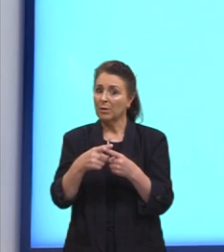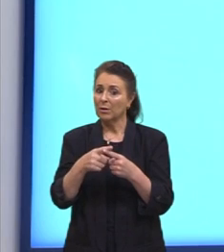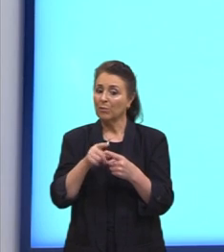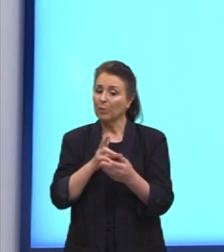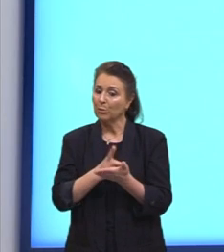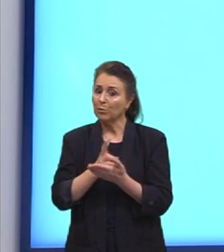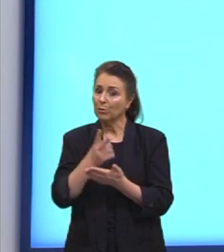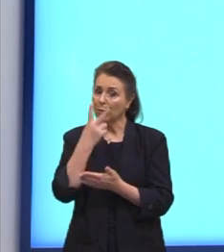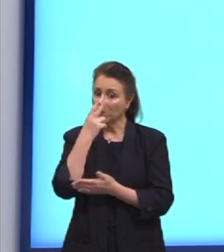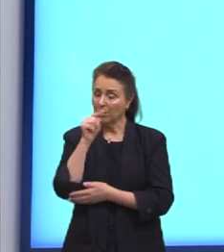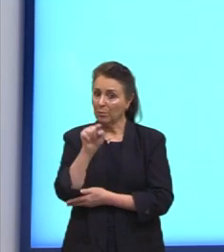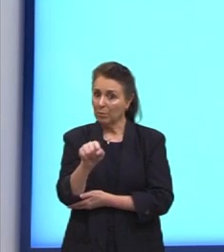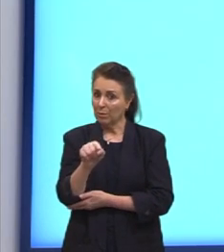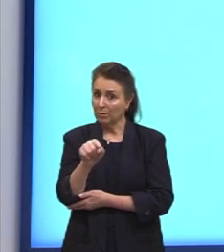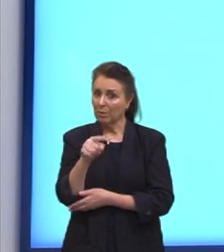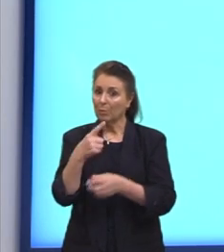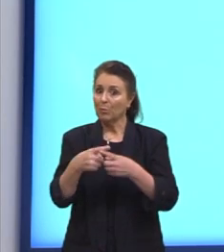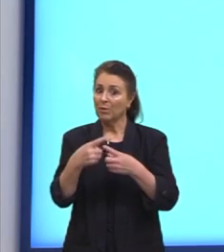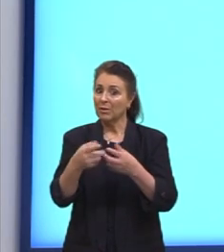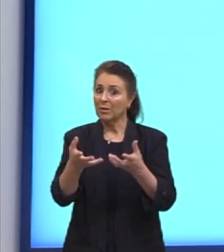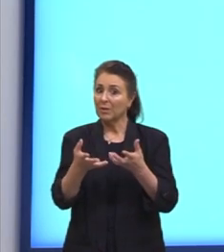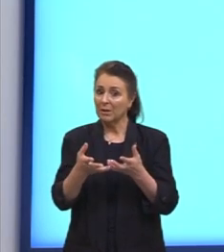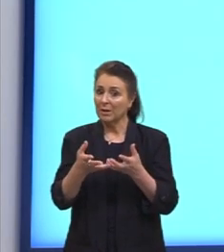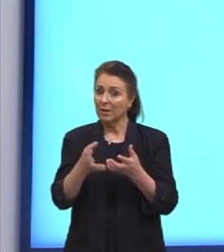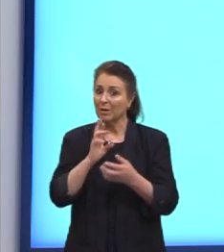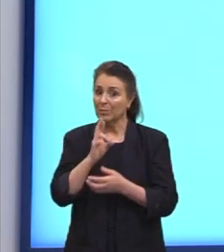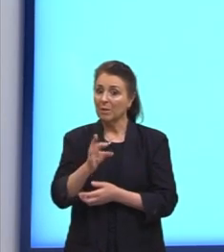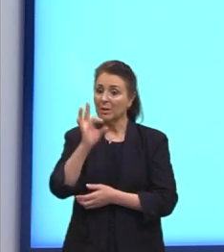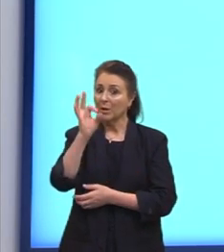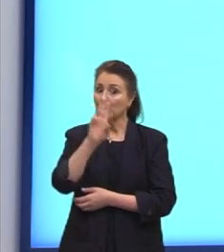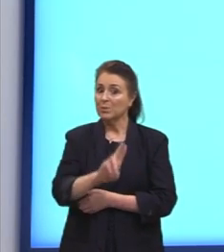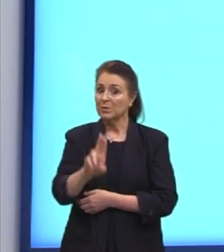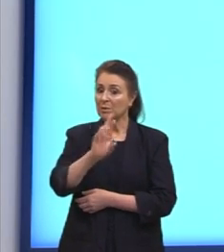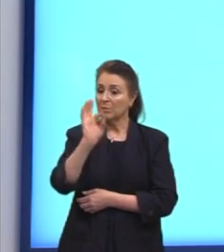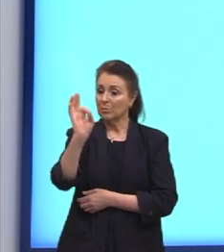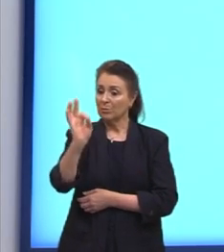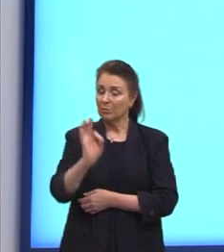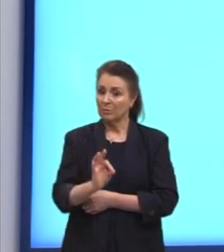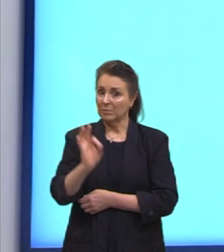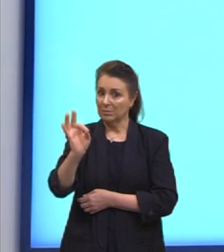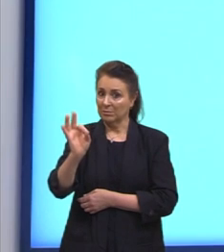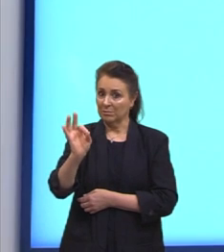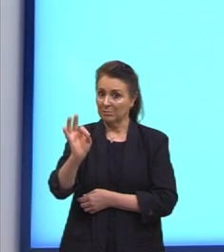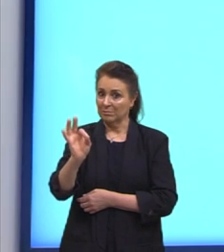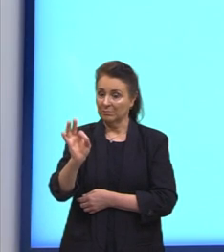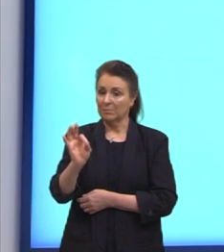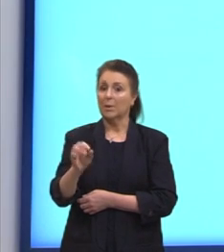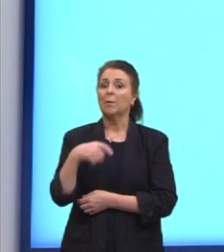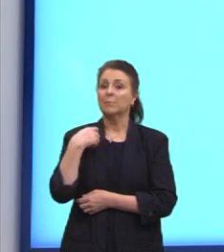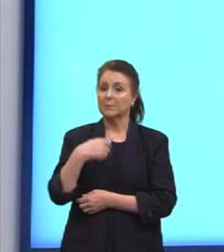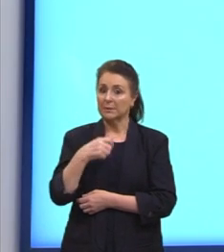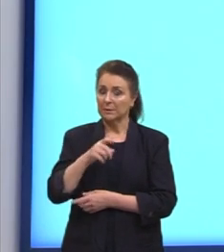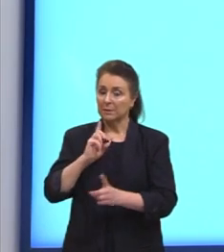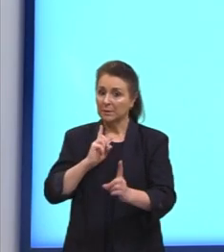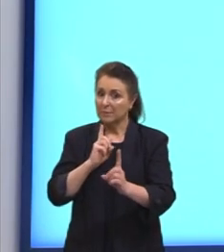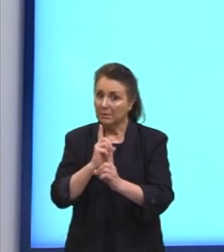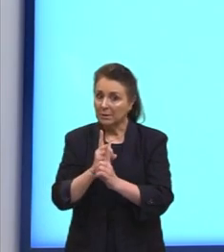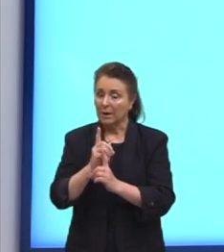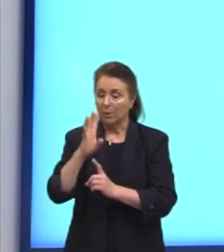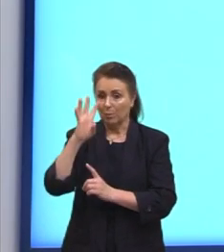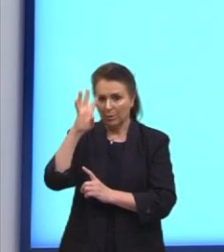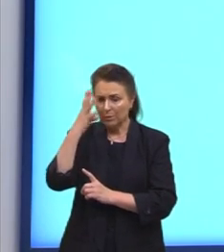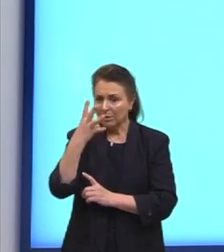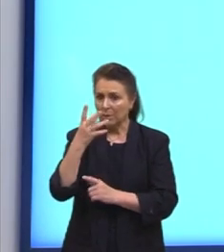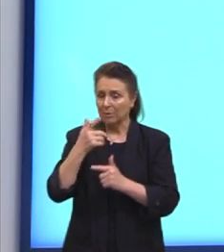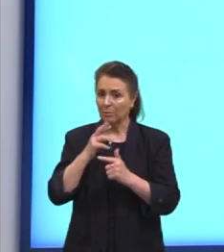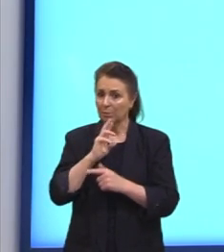Porque nós queríamos uma porcentagem. Sempre que nós precisarmos, né, chegar no resultado, dá uma